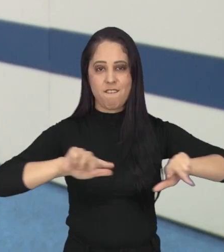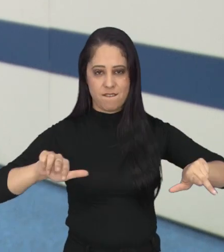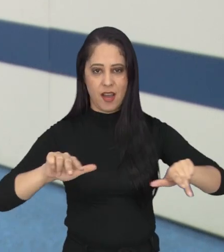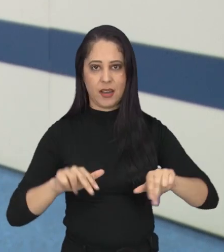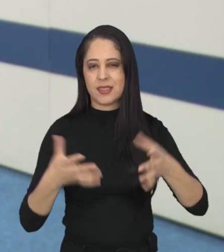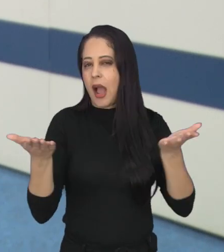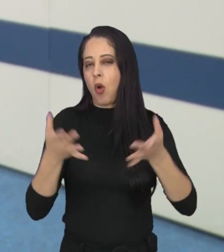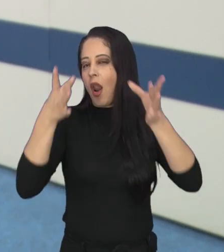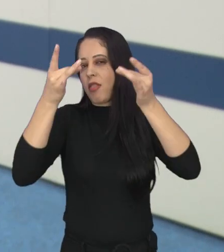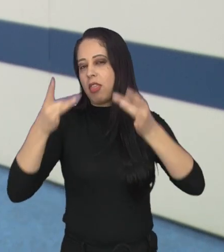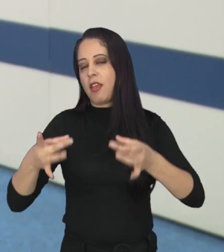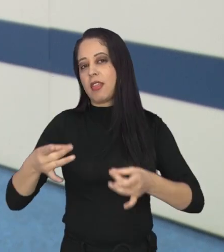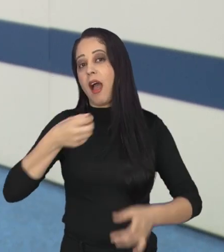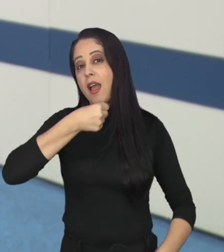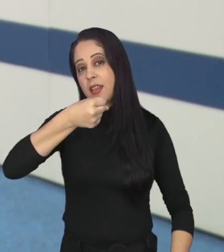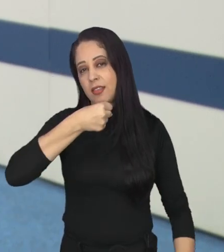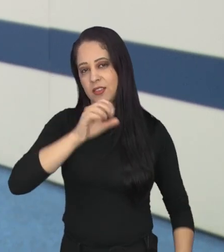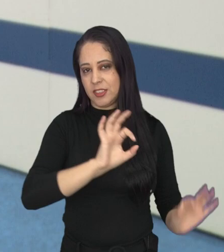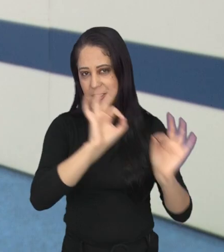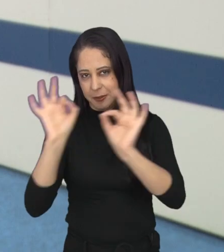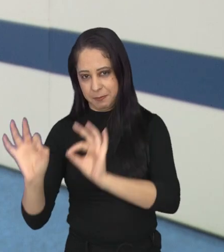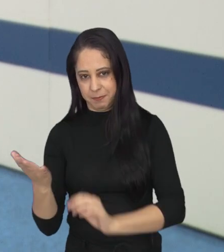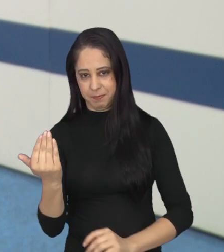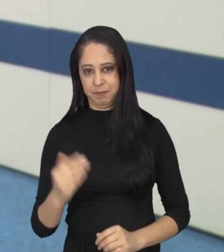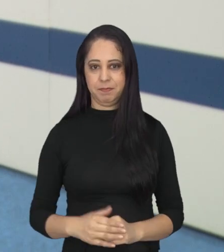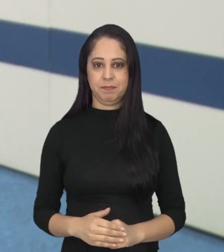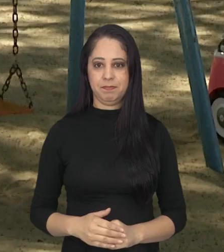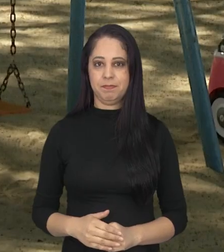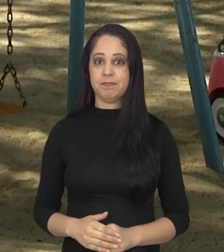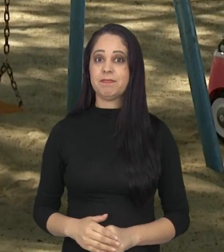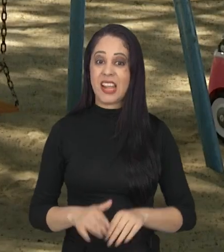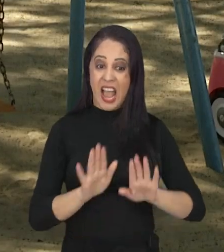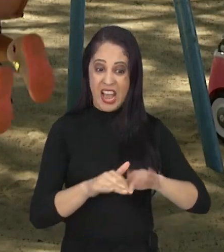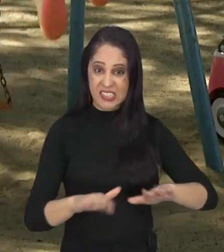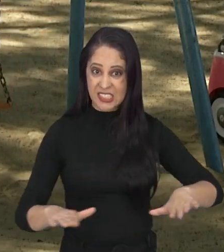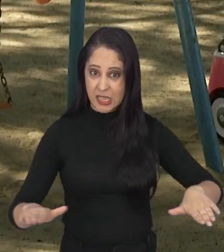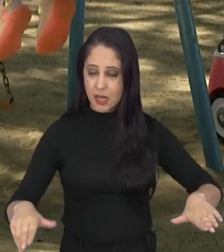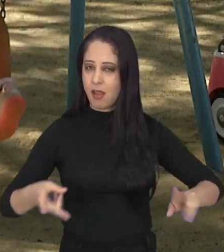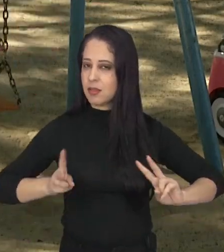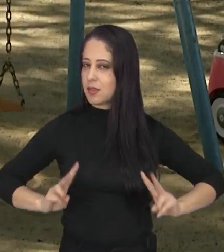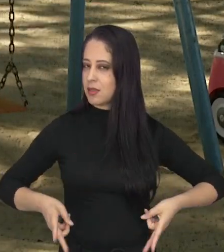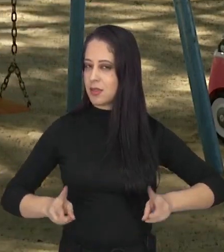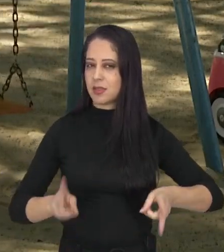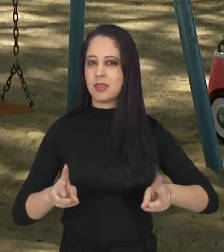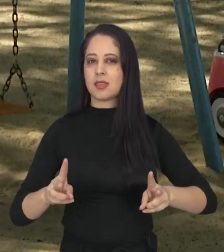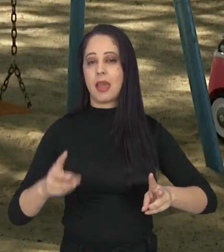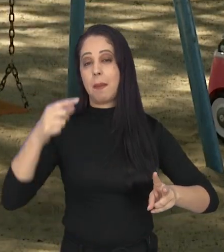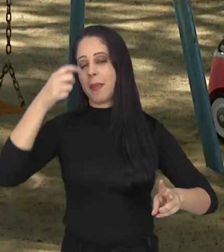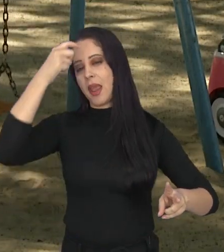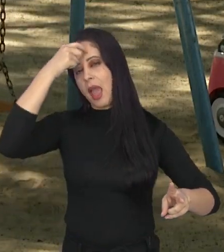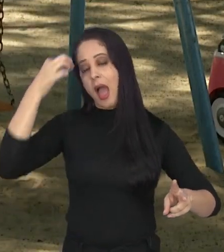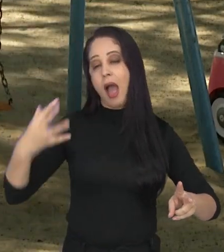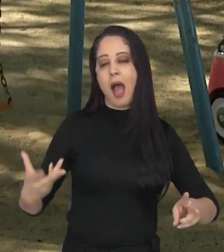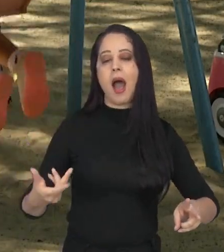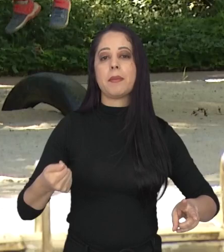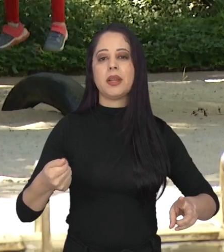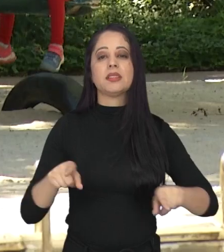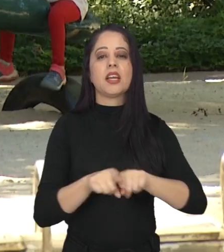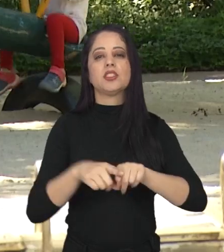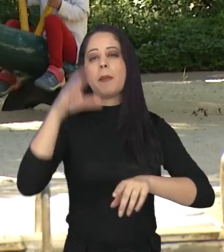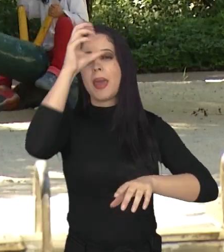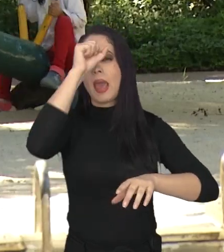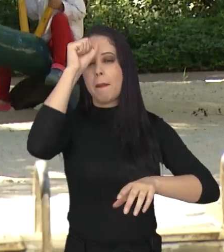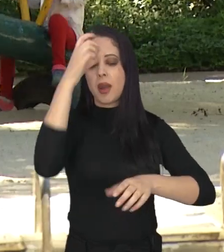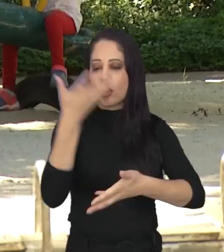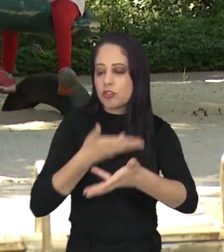Veja agora todos os detalhes na reportagem a seguir. Na infância, desenvolvemos as primeiras habilidades e